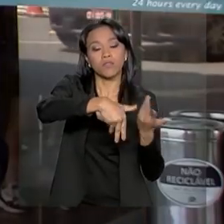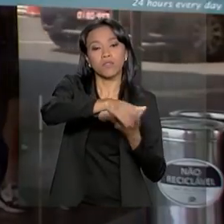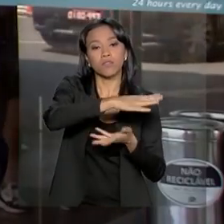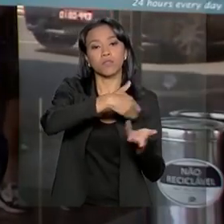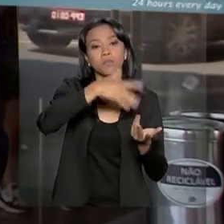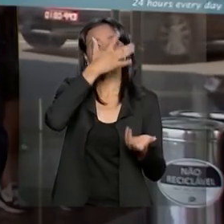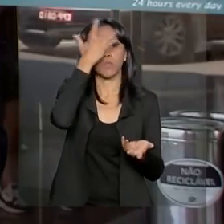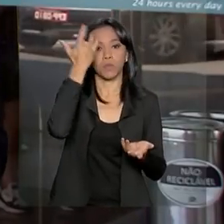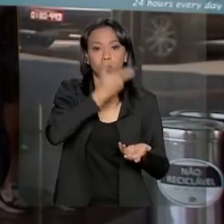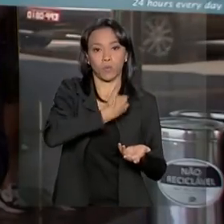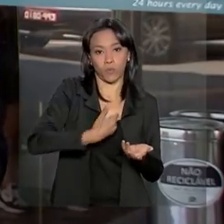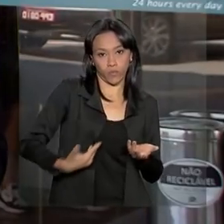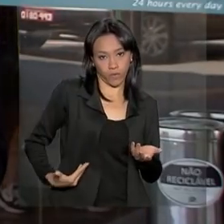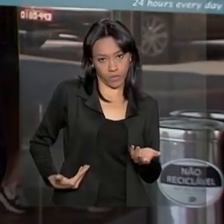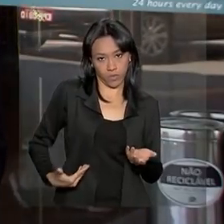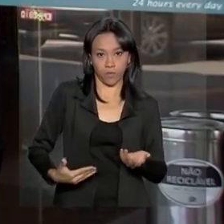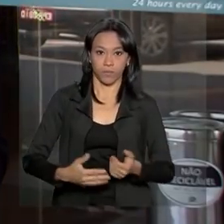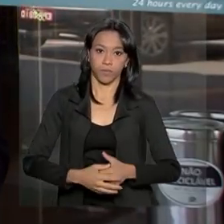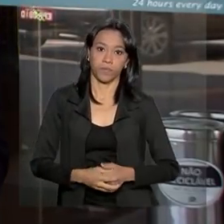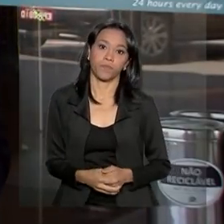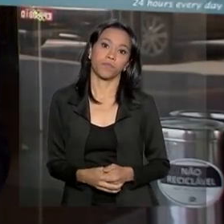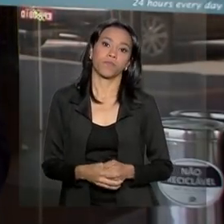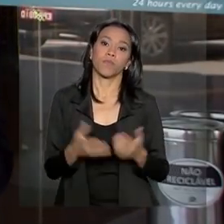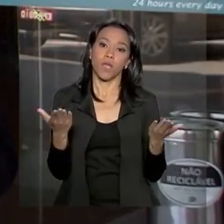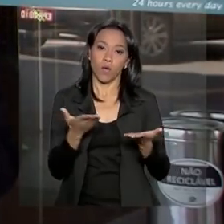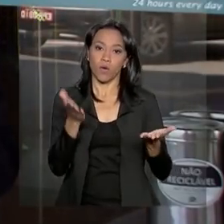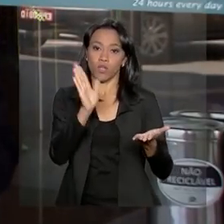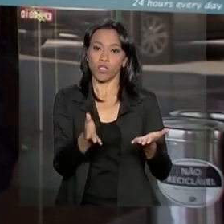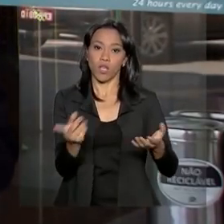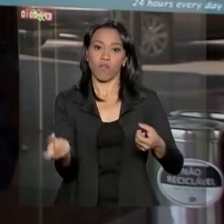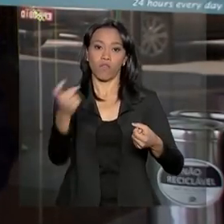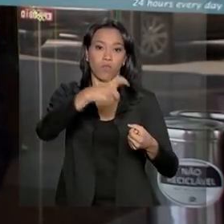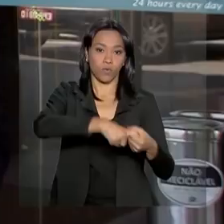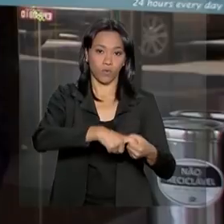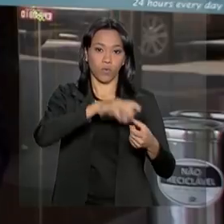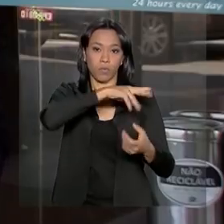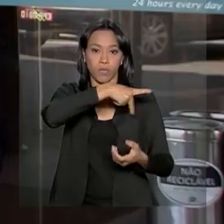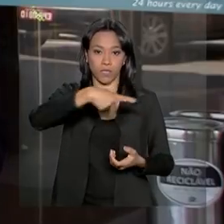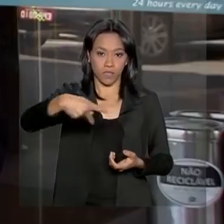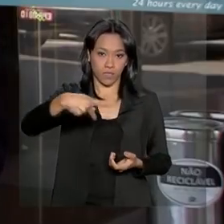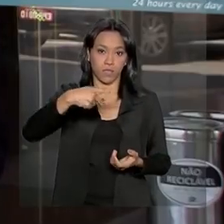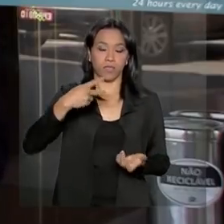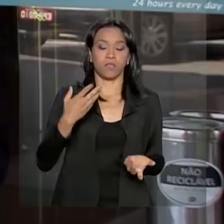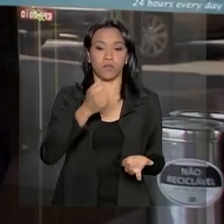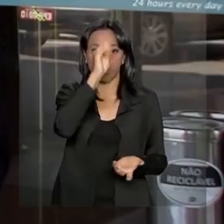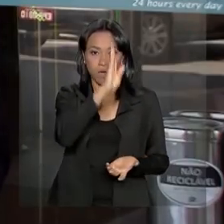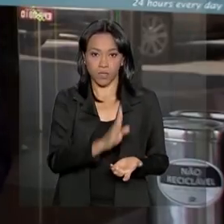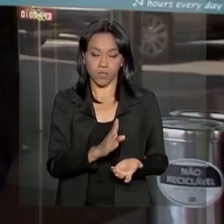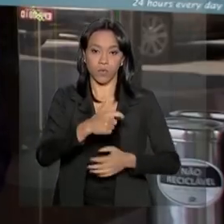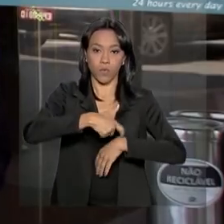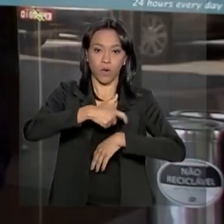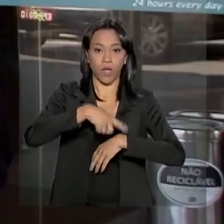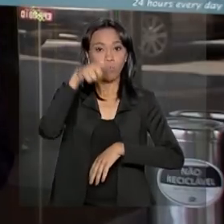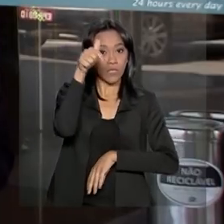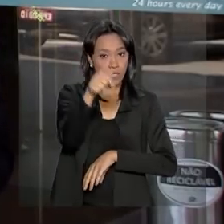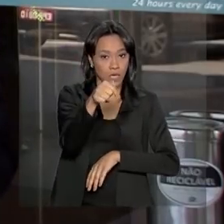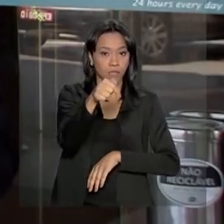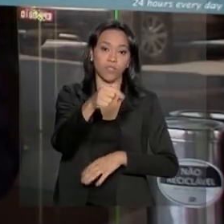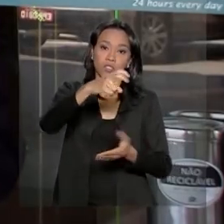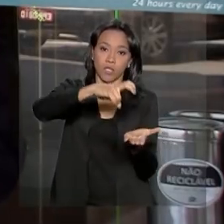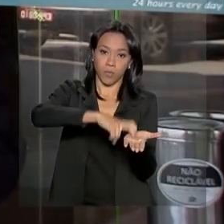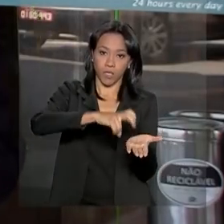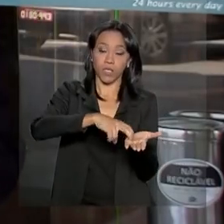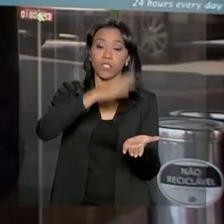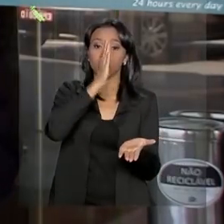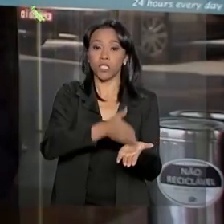já que ele retomou a presidência da República às sete horas da manhã de hoje, conforme adiantado ontem pelo